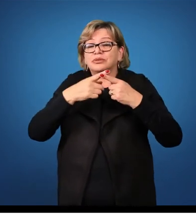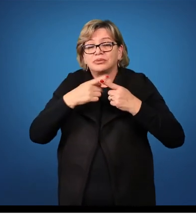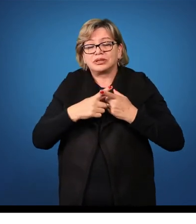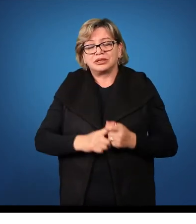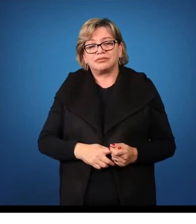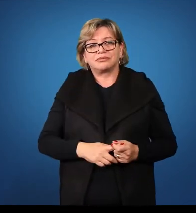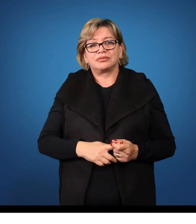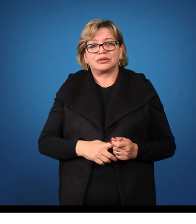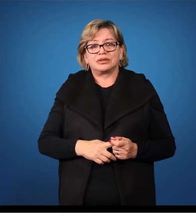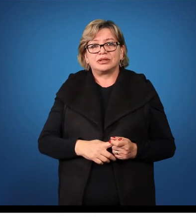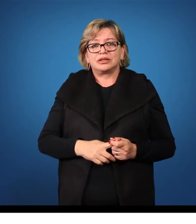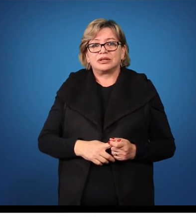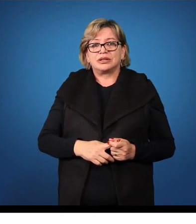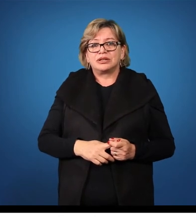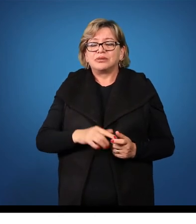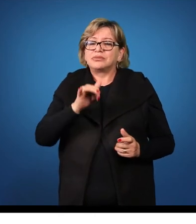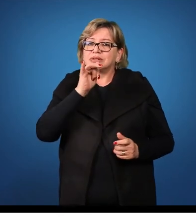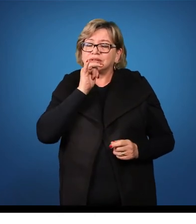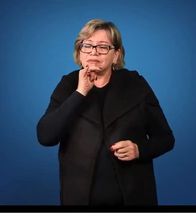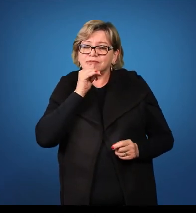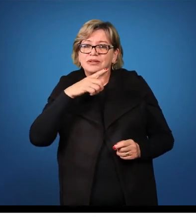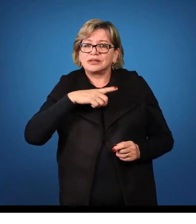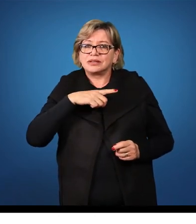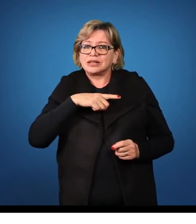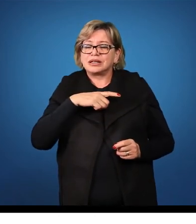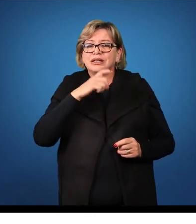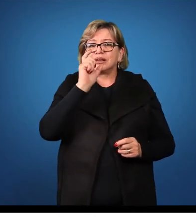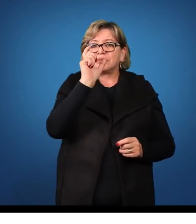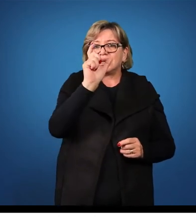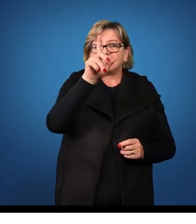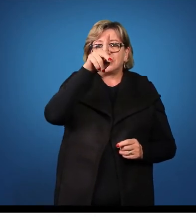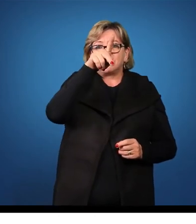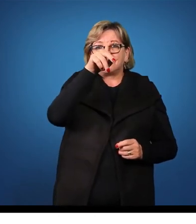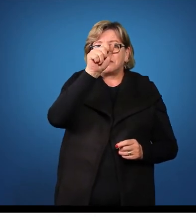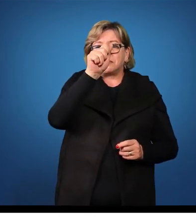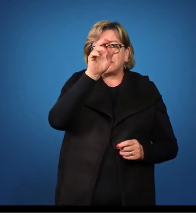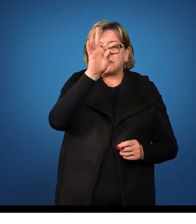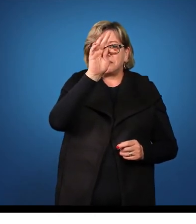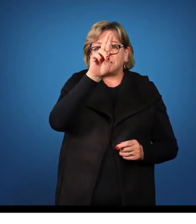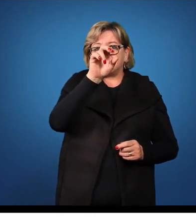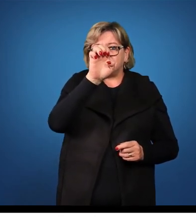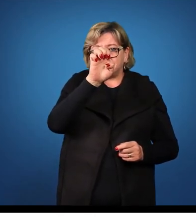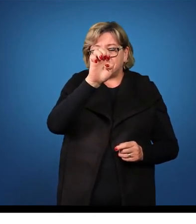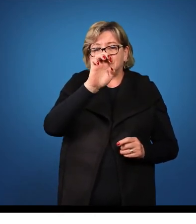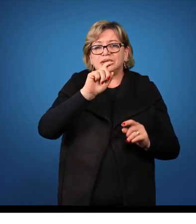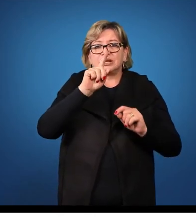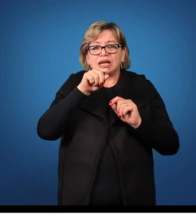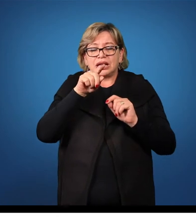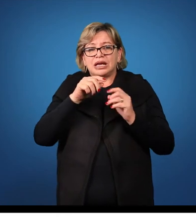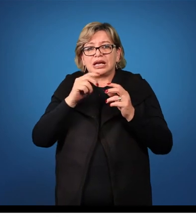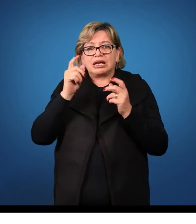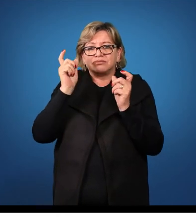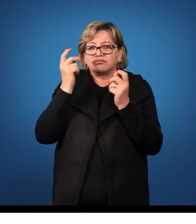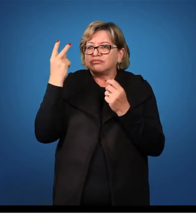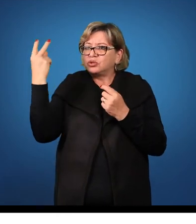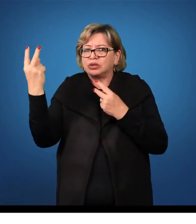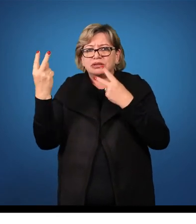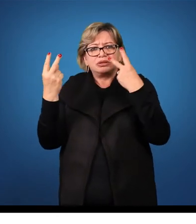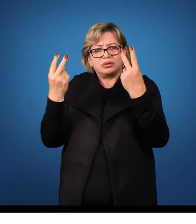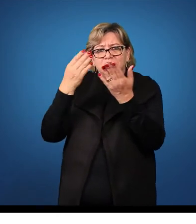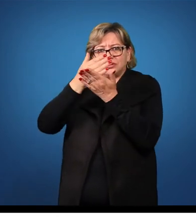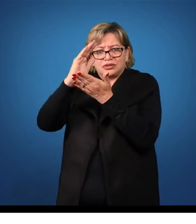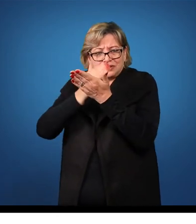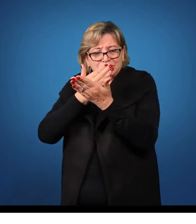PATER, PATRIS, é um imparicílabo, tem o mesmo número de